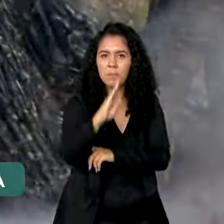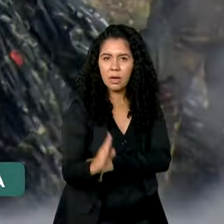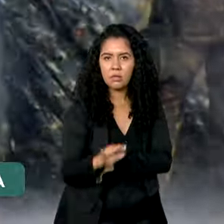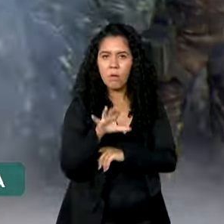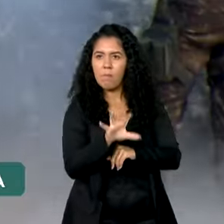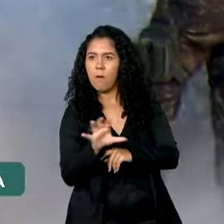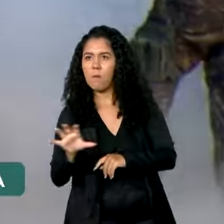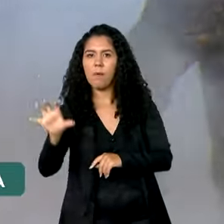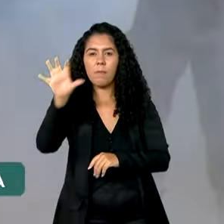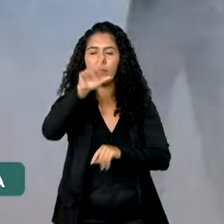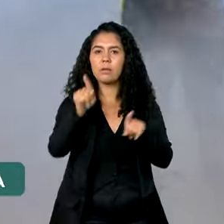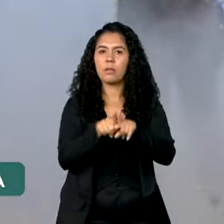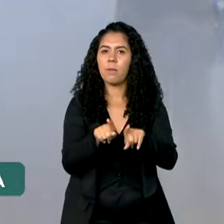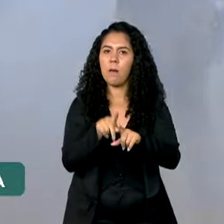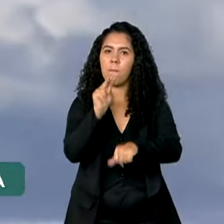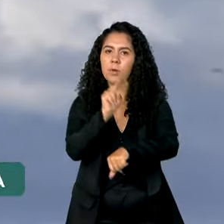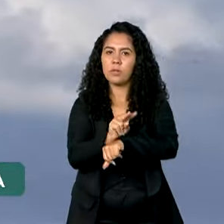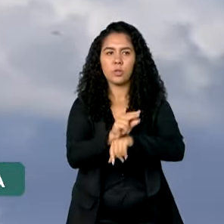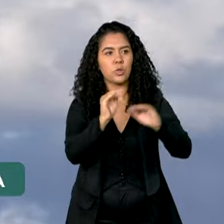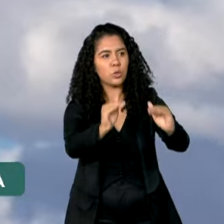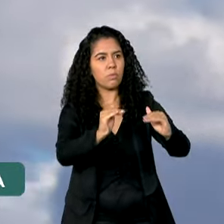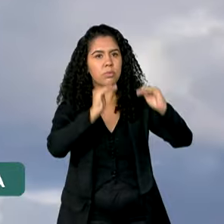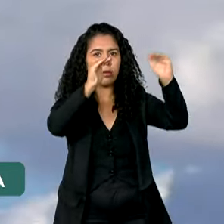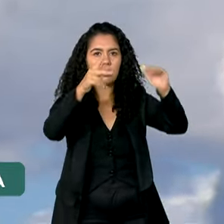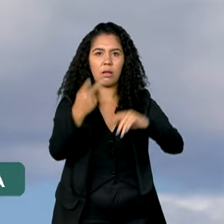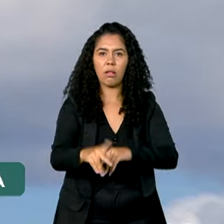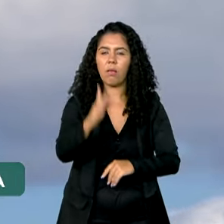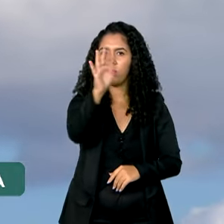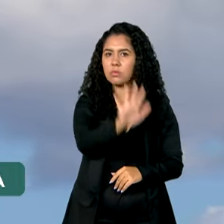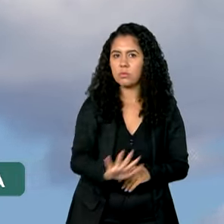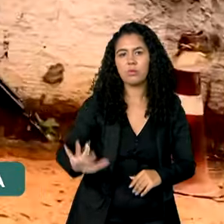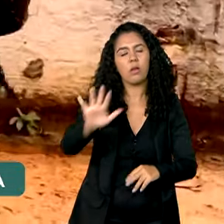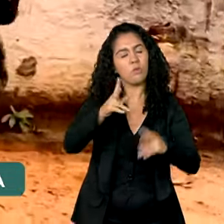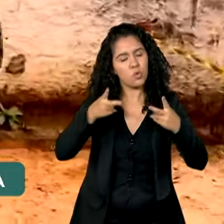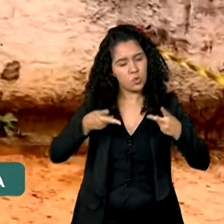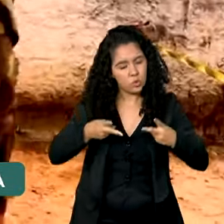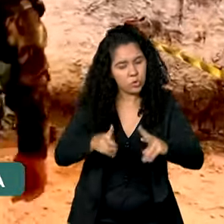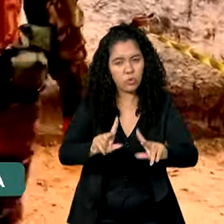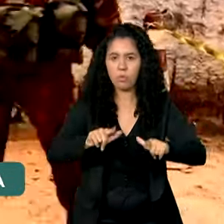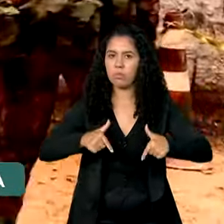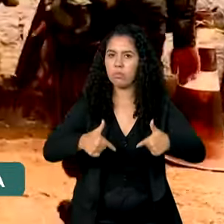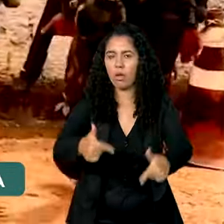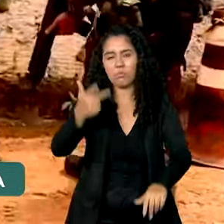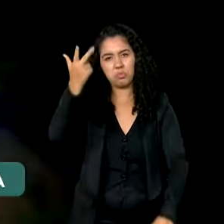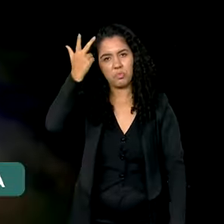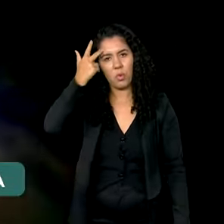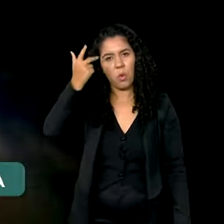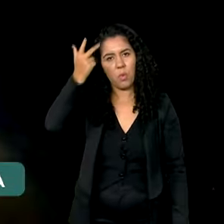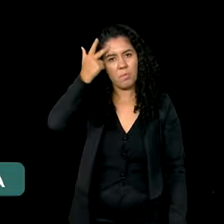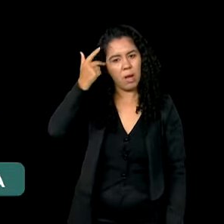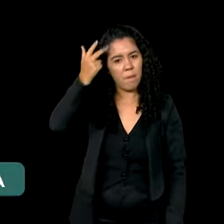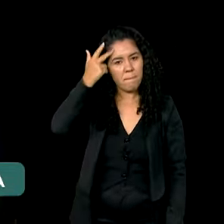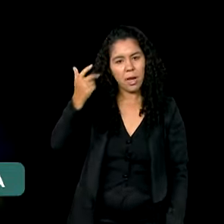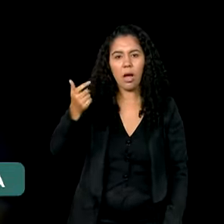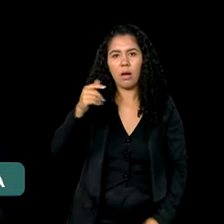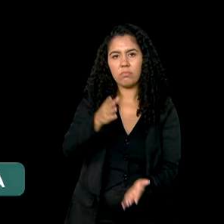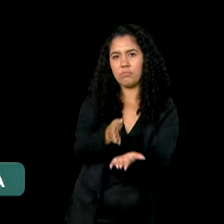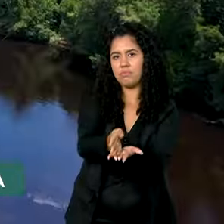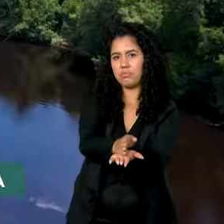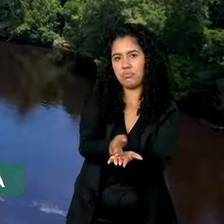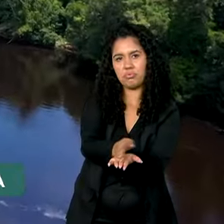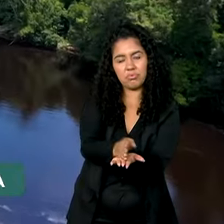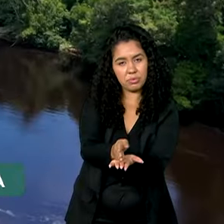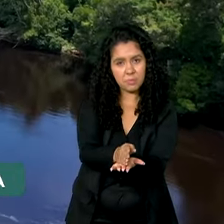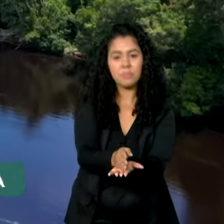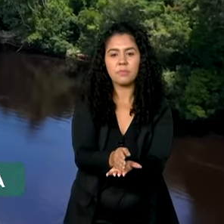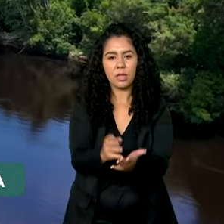proteção da soberania nacional e vão continuar atuando normalmente nas áreas de fronteira.